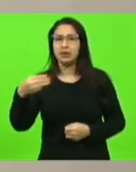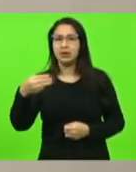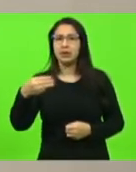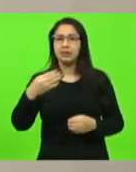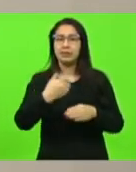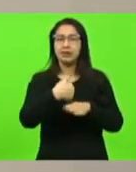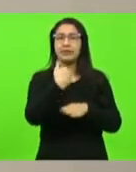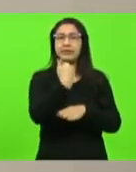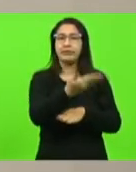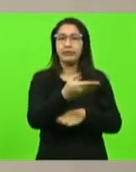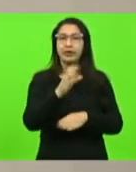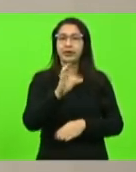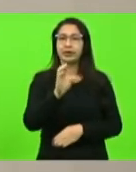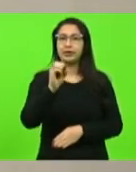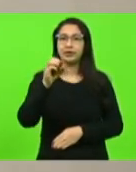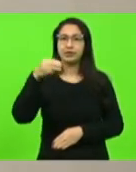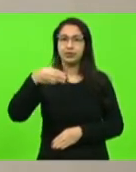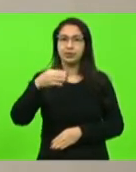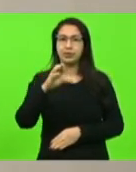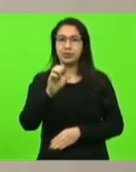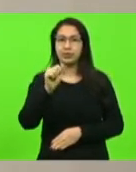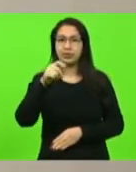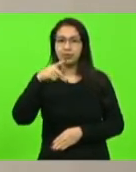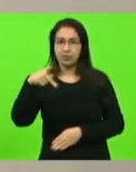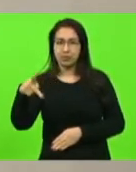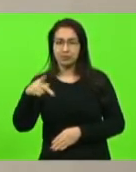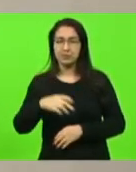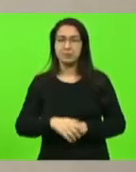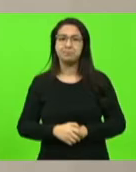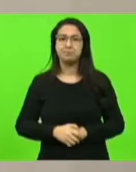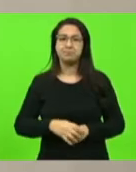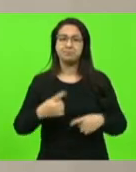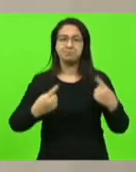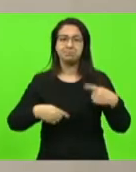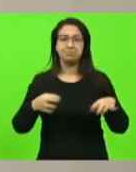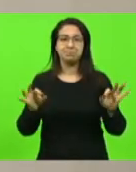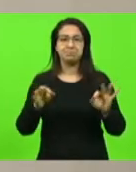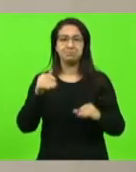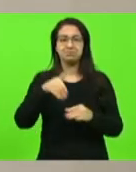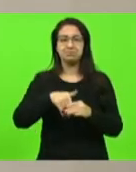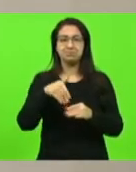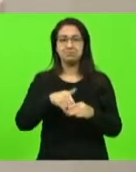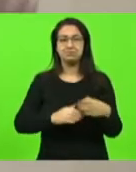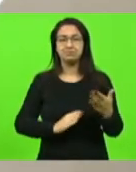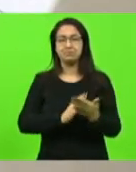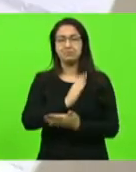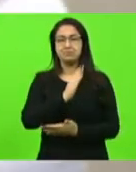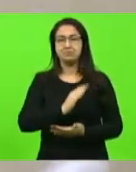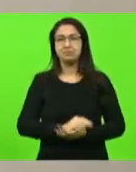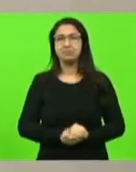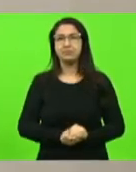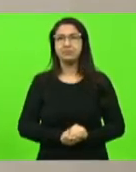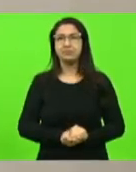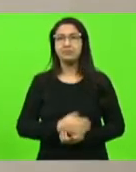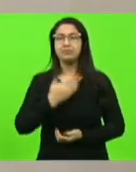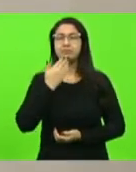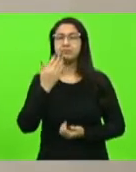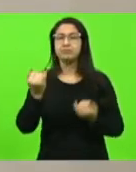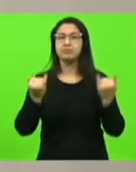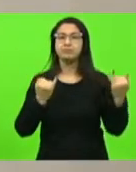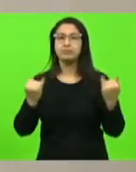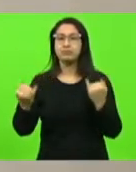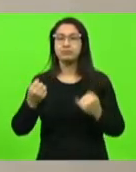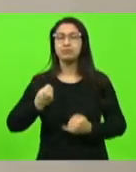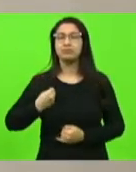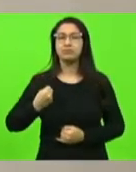em Florianópolis. Em discussão. Não havendo quem queira discutir em votação, aprovado. Pedido de informação